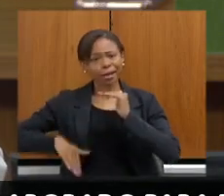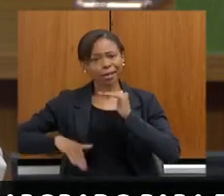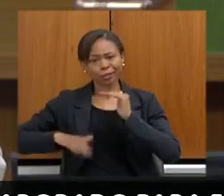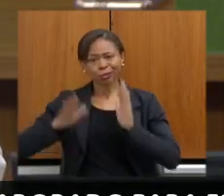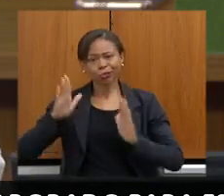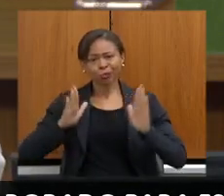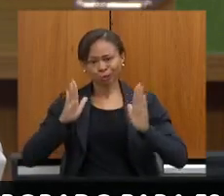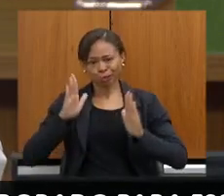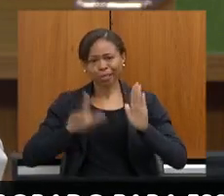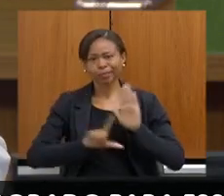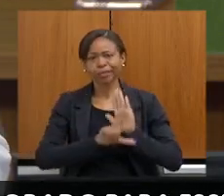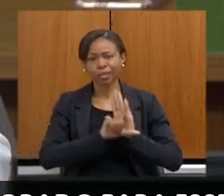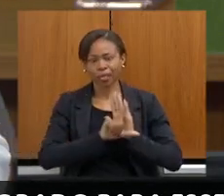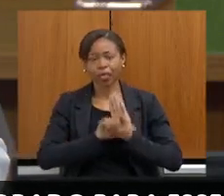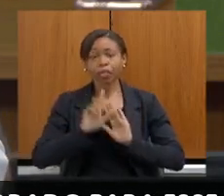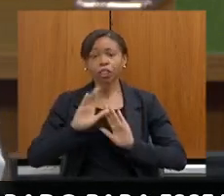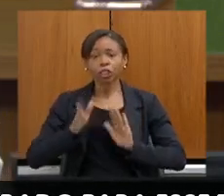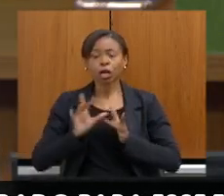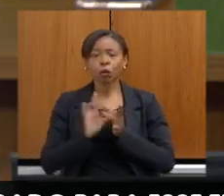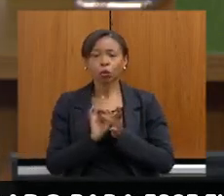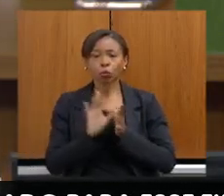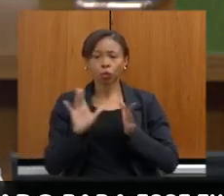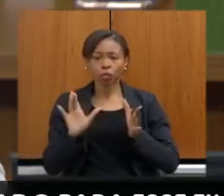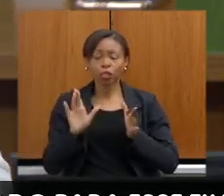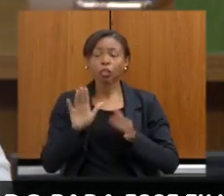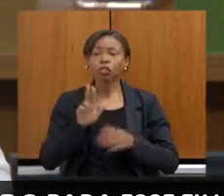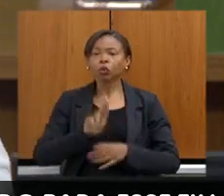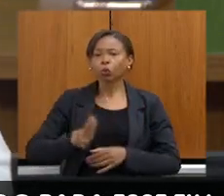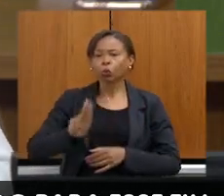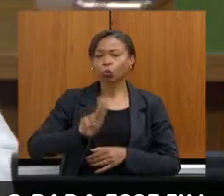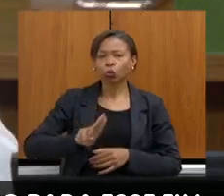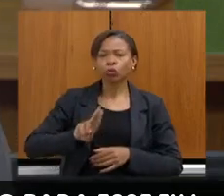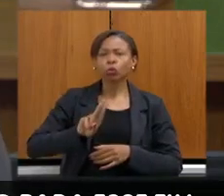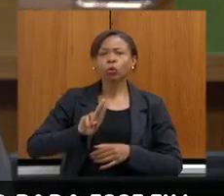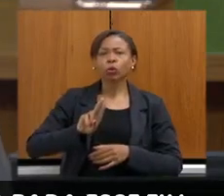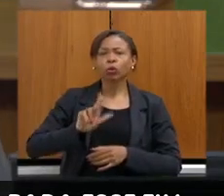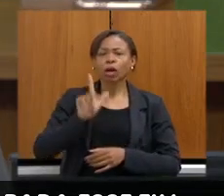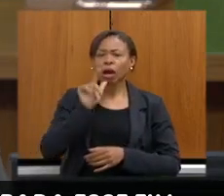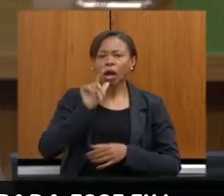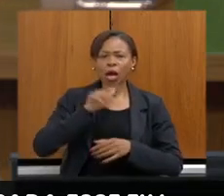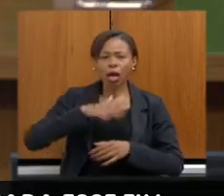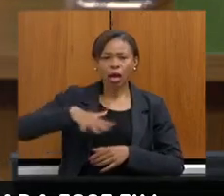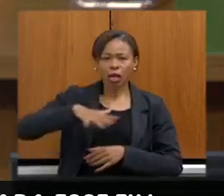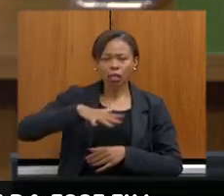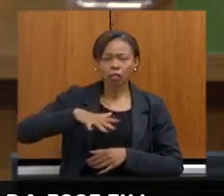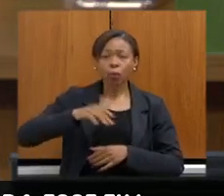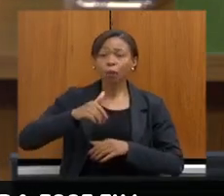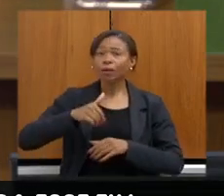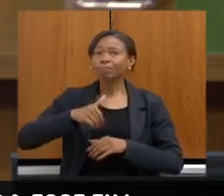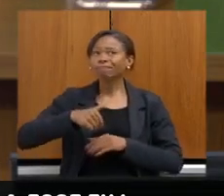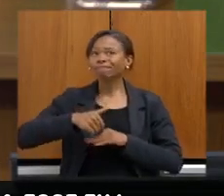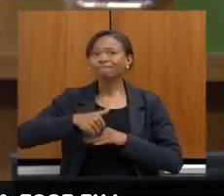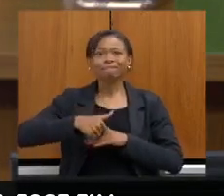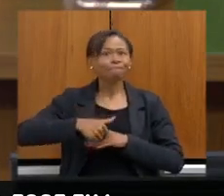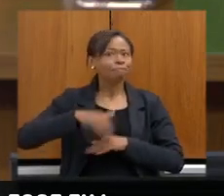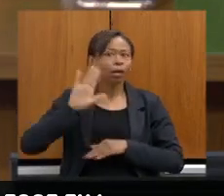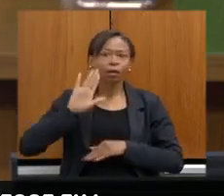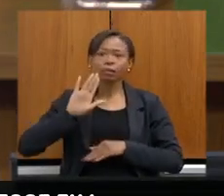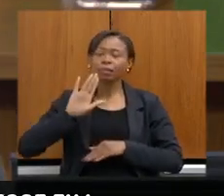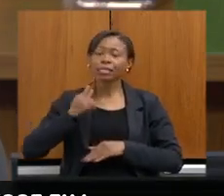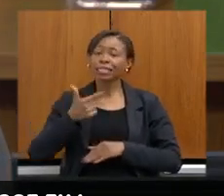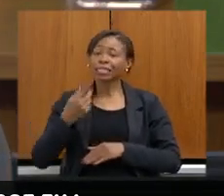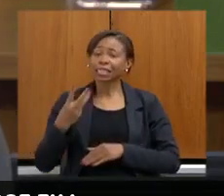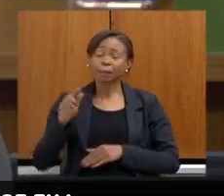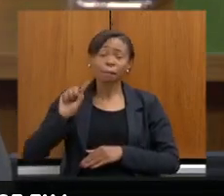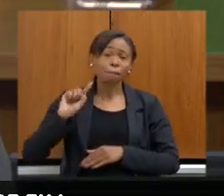passamos de um passivo de outorga de direitos de recursos hídricos de 23 mil outorgas em passivo em 2018 para